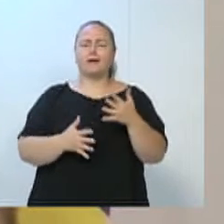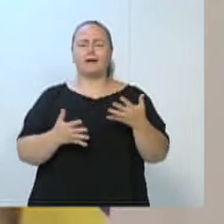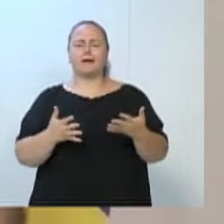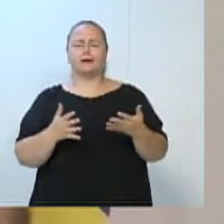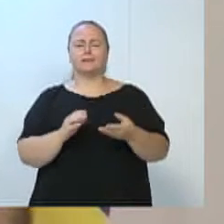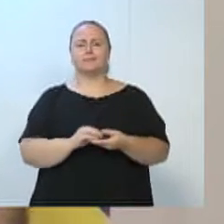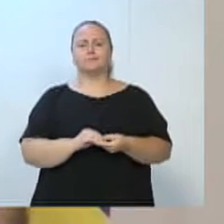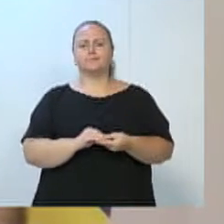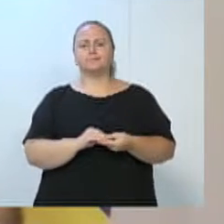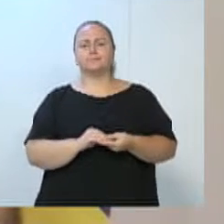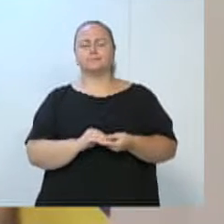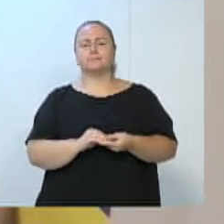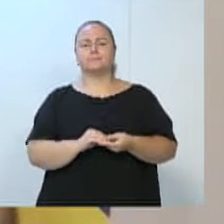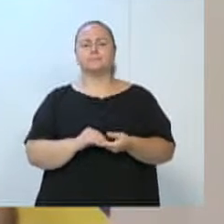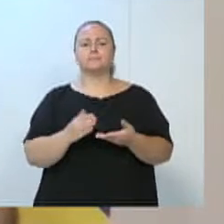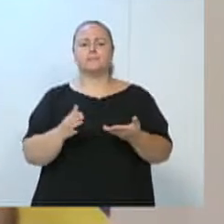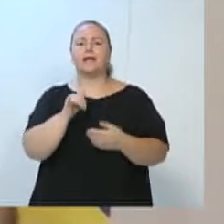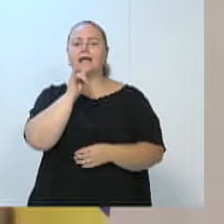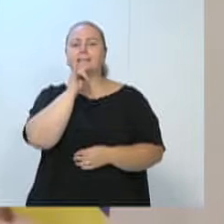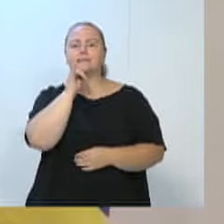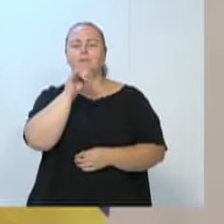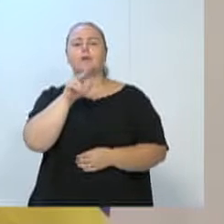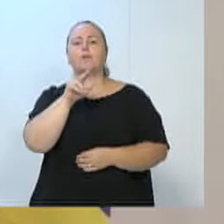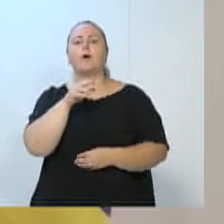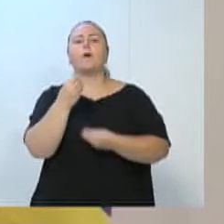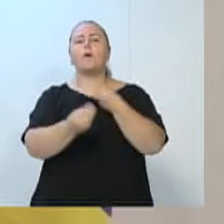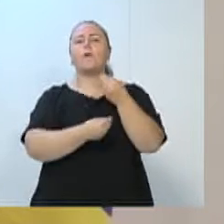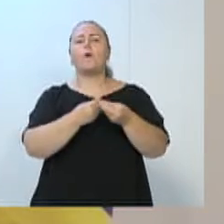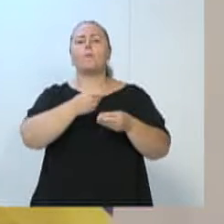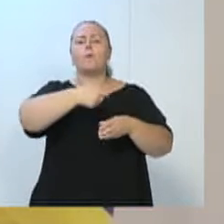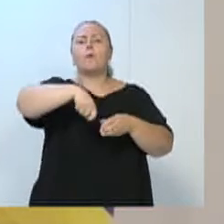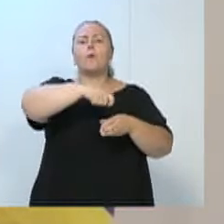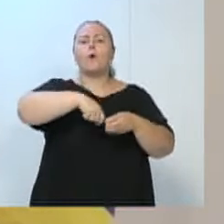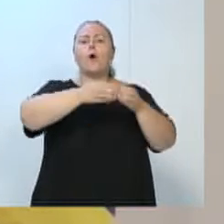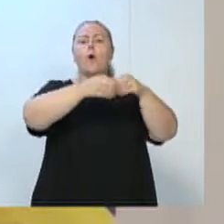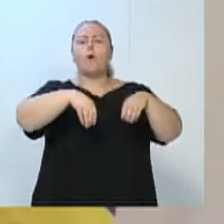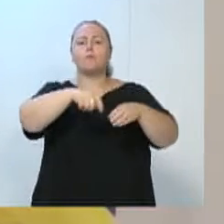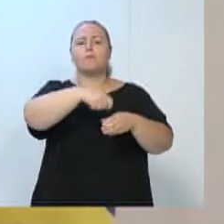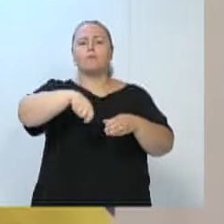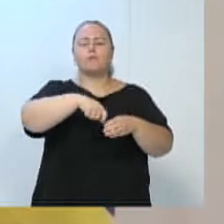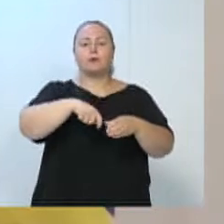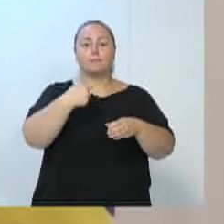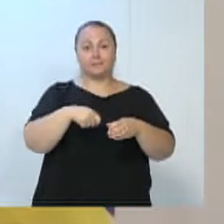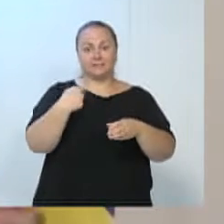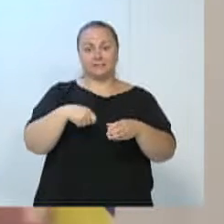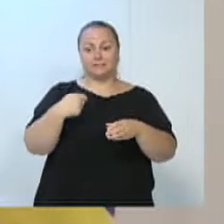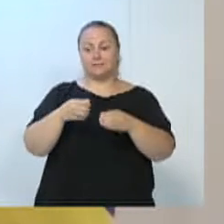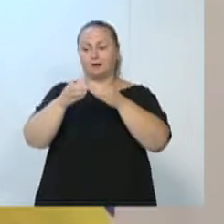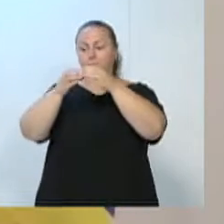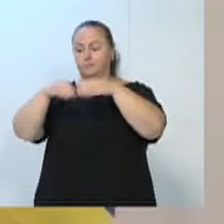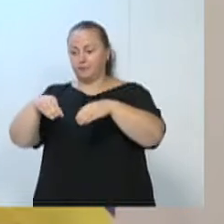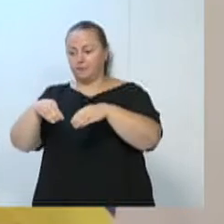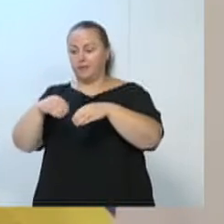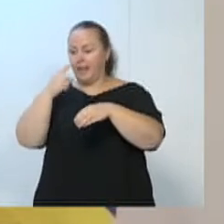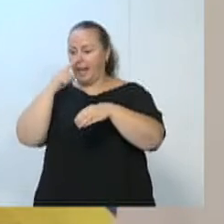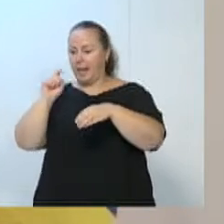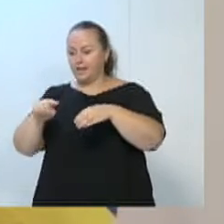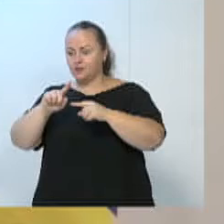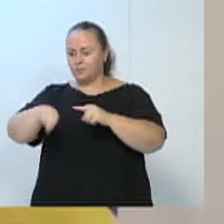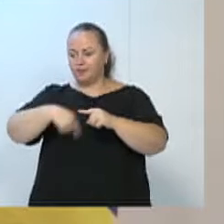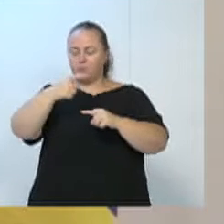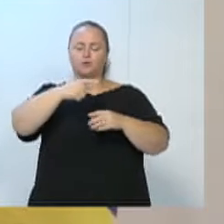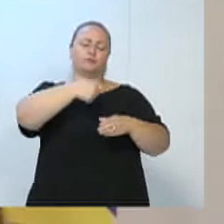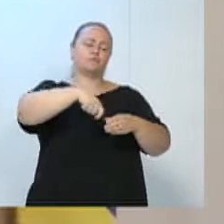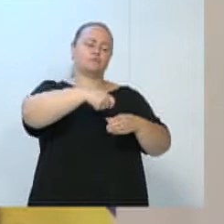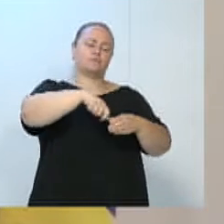não se faz uma omelete sem quebrar os ovos, mas quando você faz a omelete e tem que quebrar os ovos, você não precisa bagunçar e lamear a cozinha inteira, você